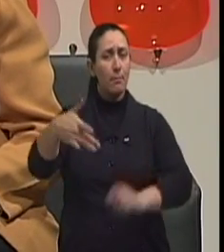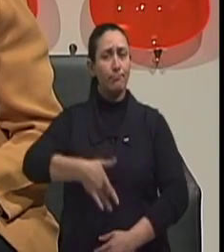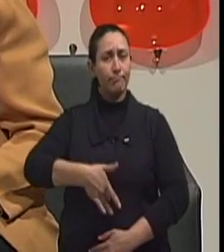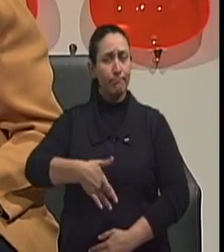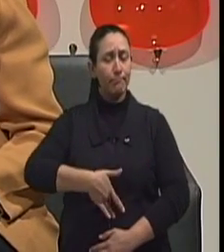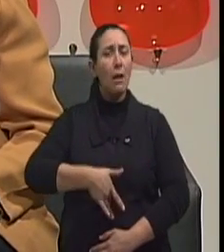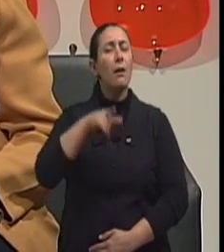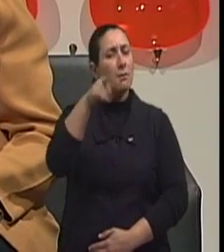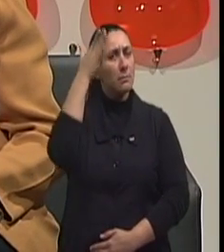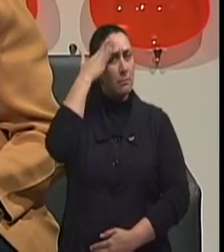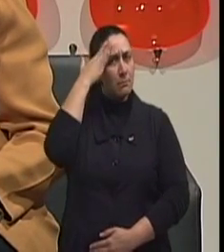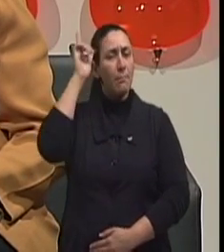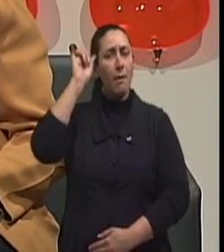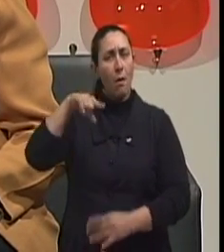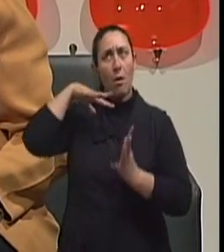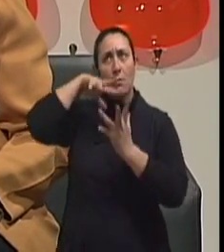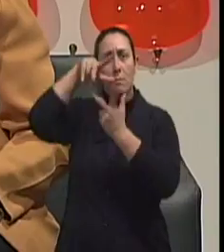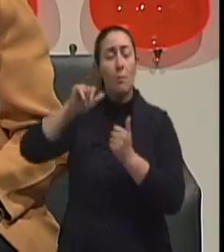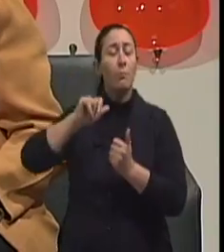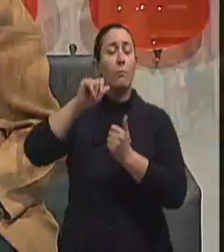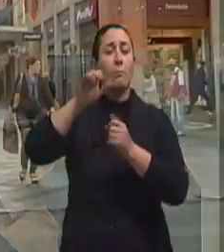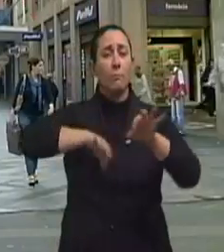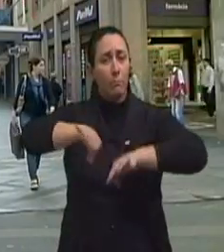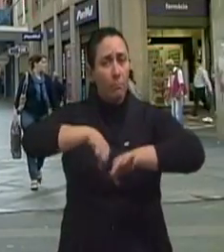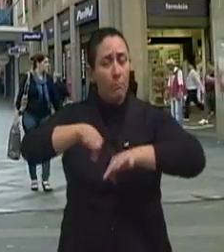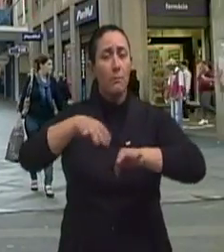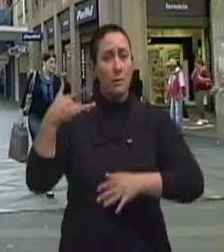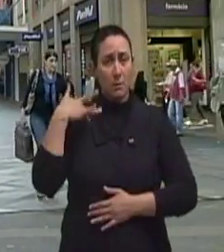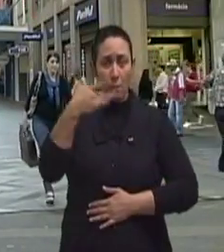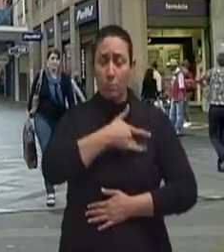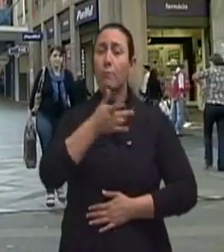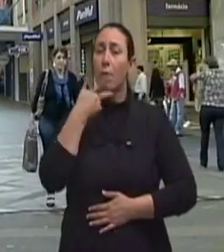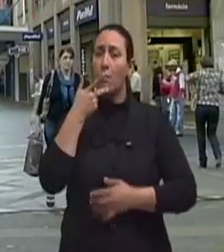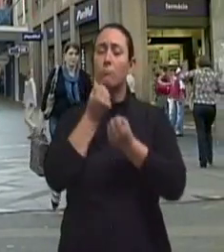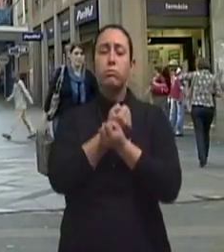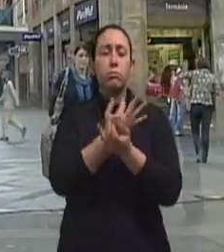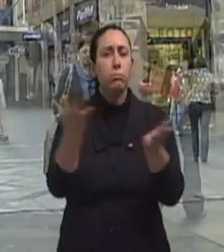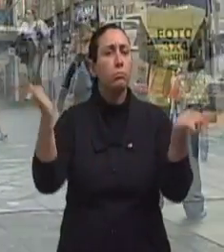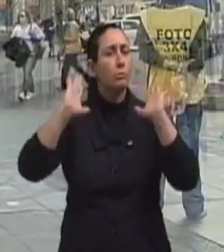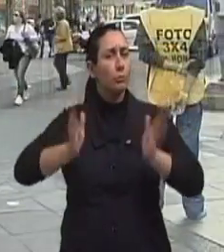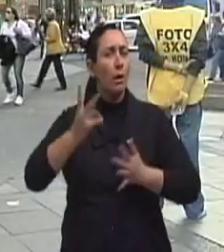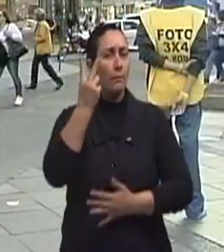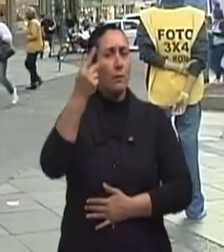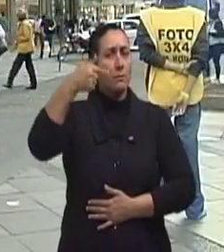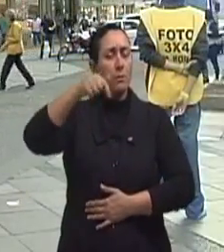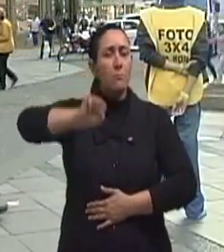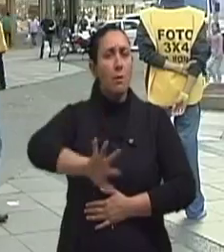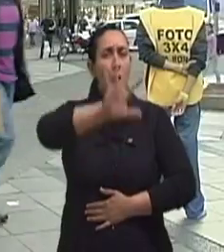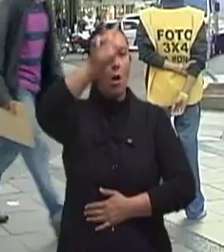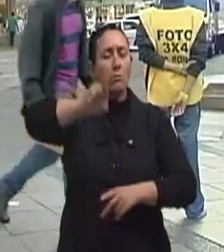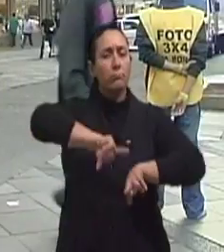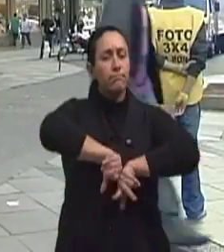a Organização Mundial da Saúde, até 2030, ocorrerão 27 milhões de novos casos da doença no mundo,